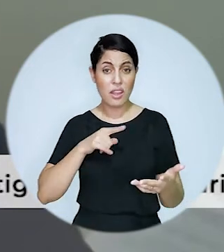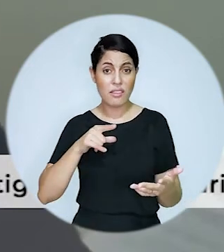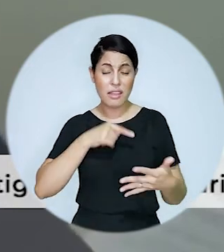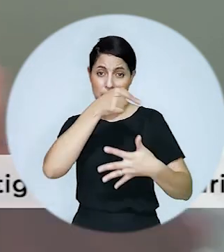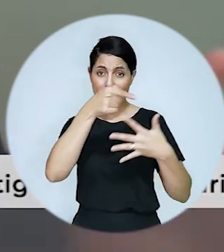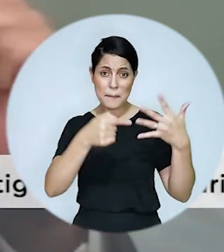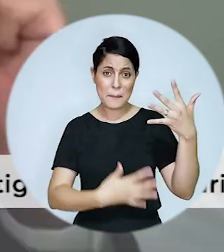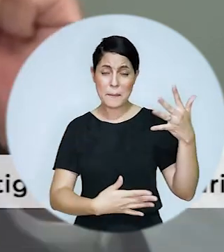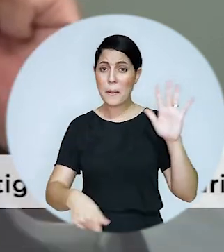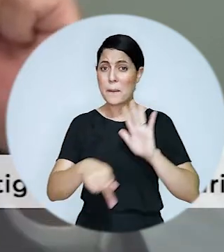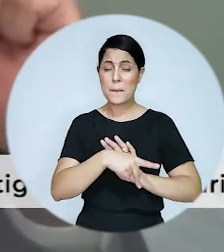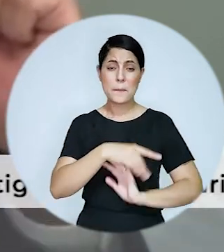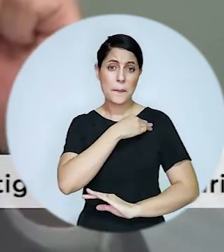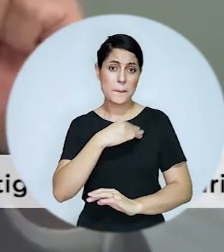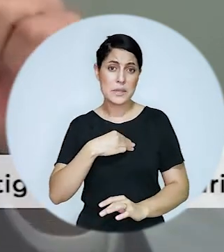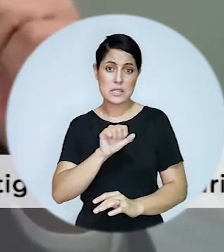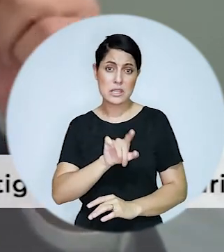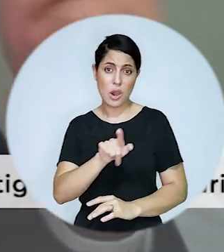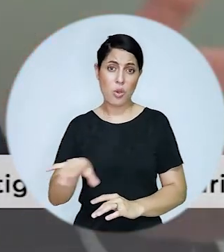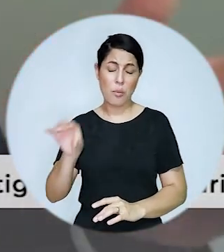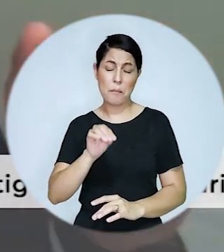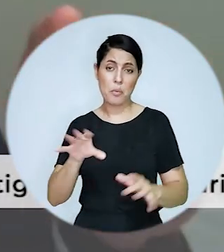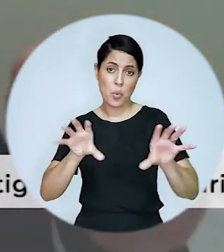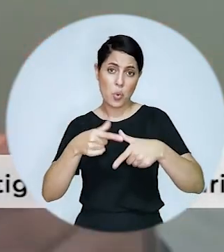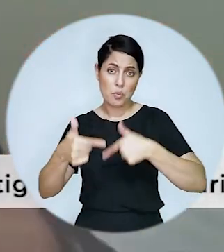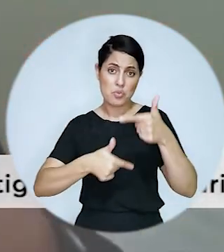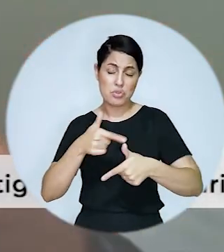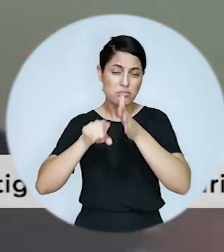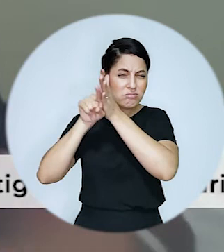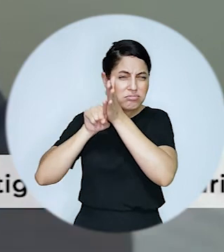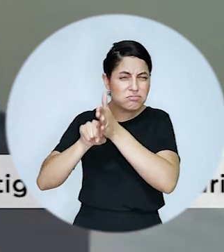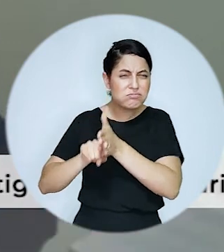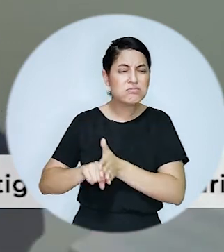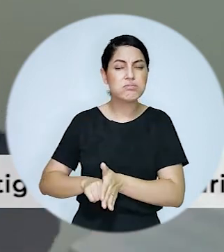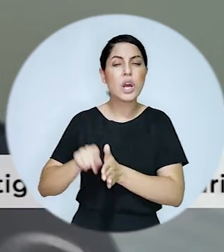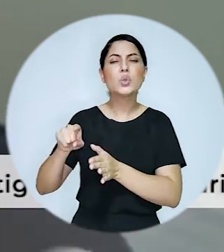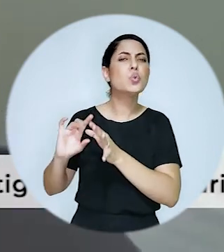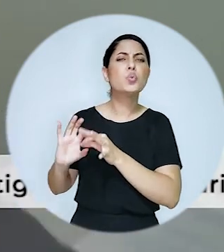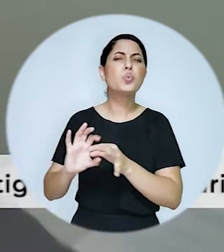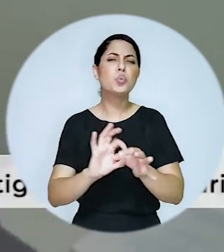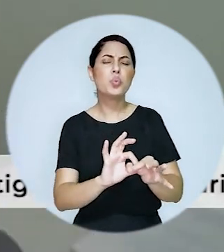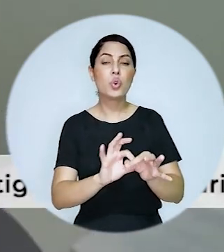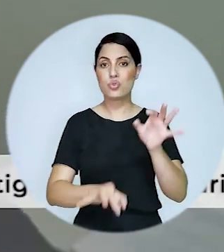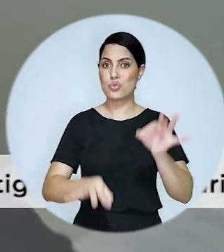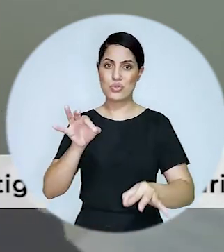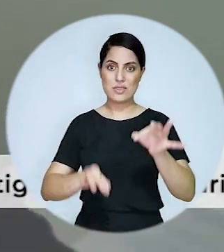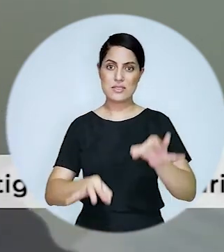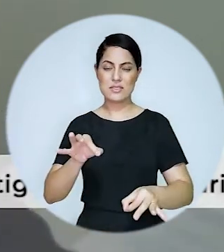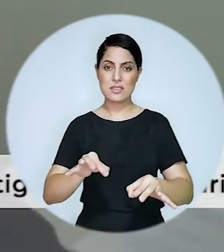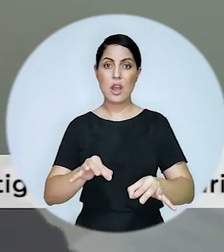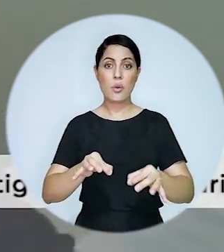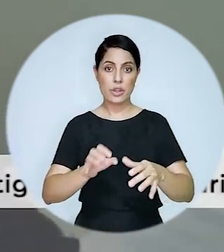recomendações o próprio ministro Felipe Salomão coordena um grupo de trabalho de estudos para demandas de recuperação